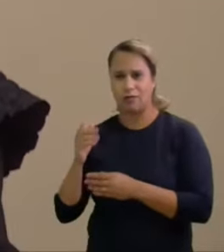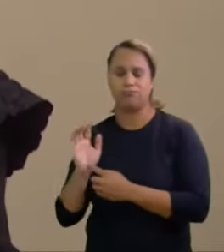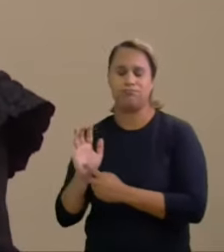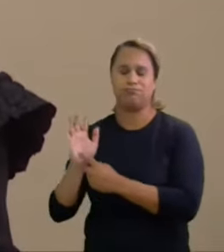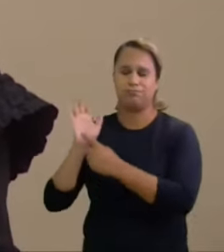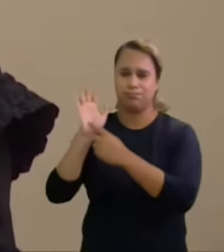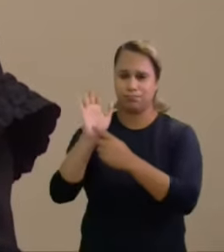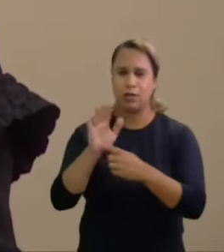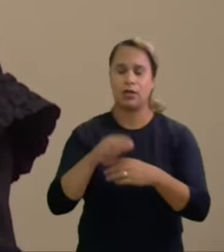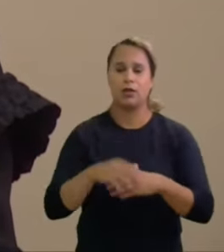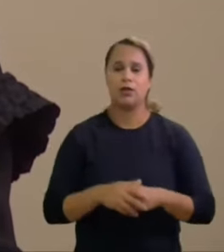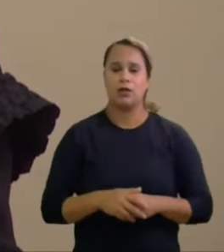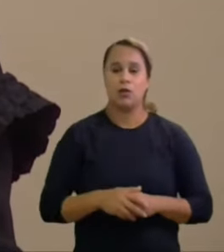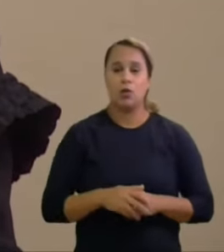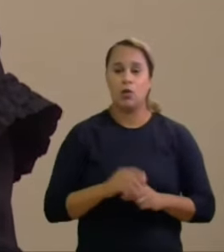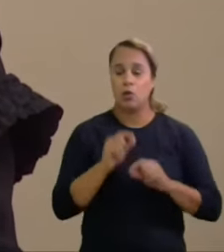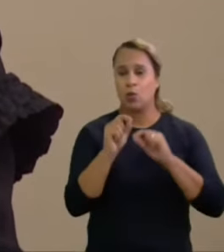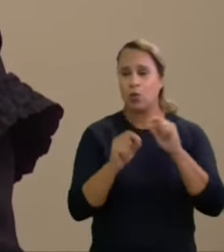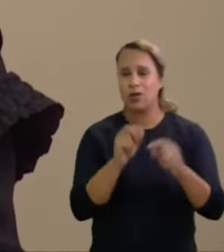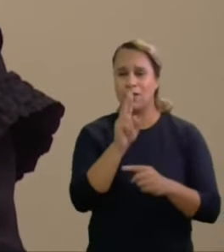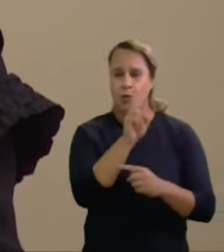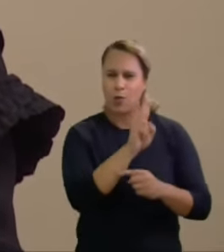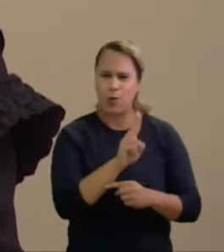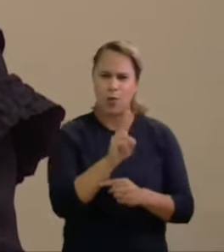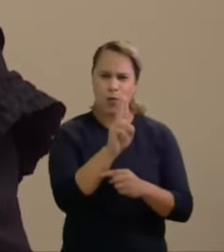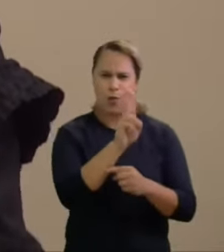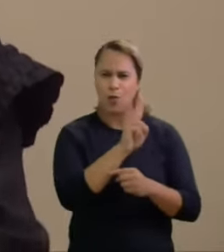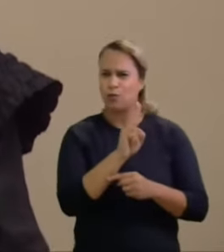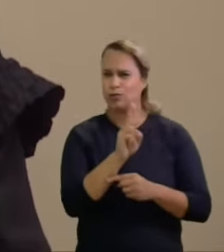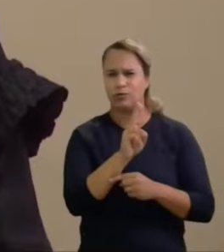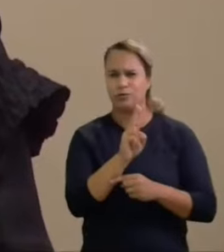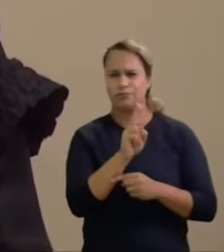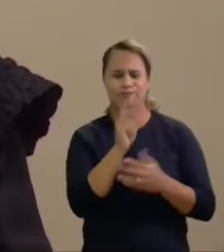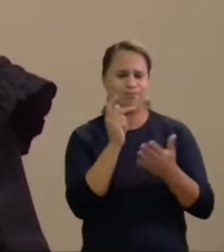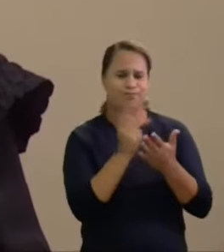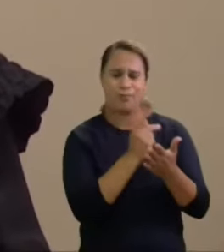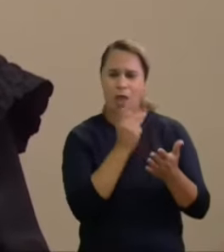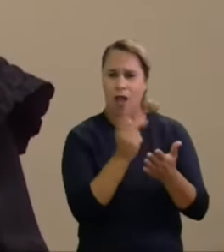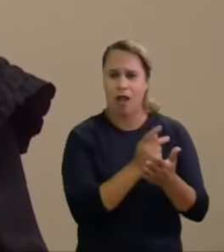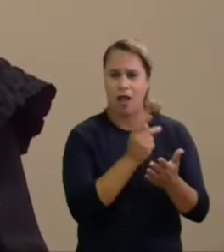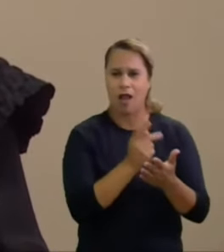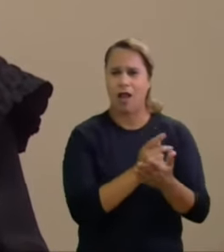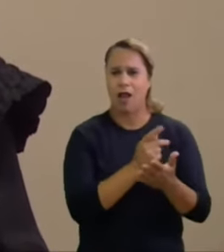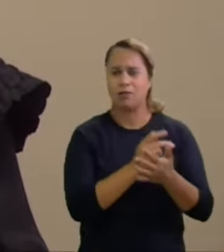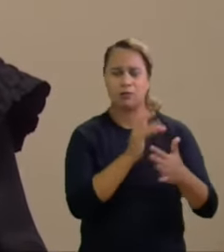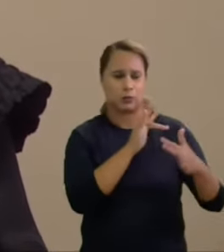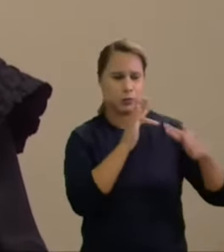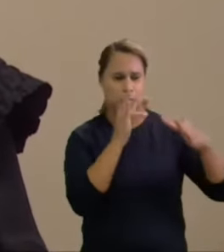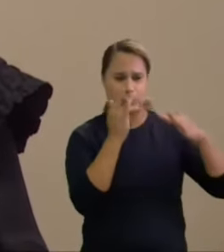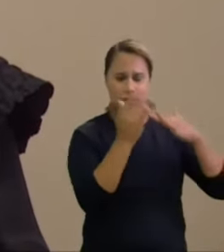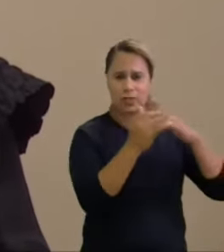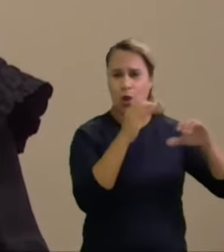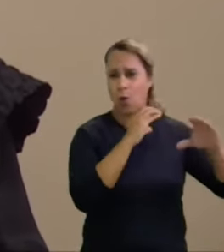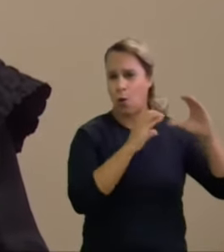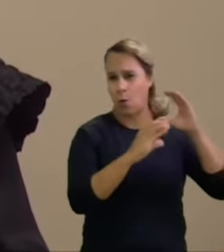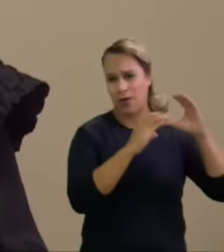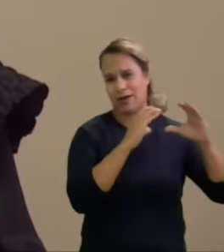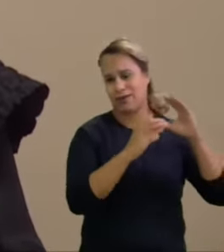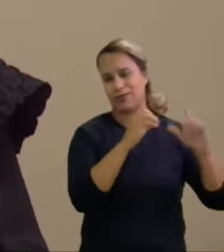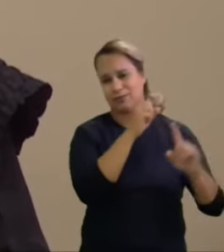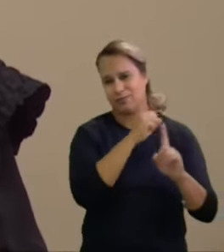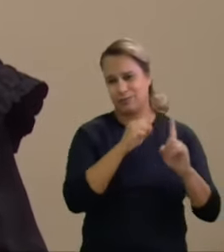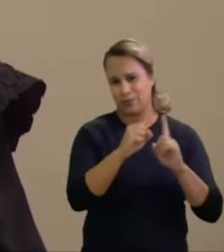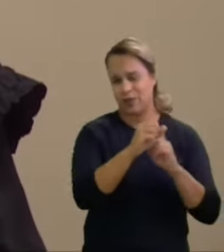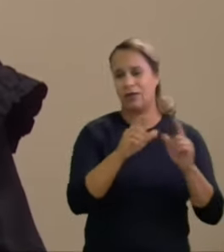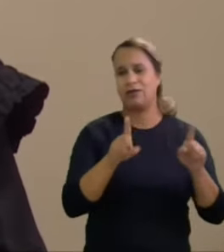do uso indevido dos meios de comunicação social essa é uma outra imputação também adiro integralmente ao voto do relator aqui